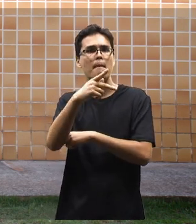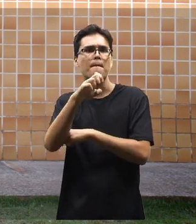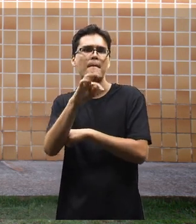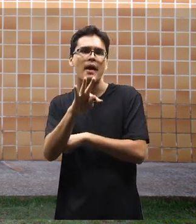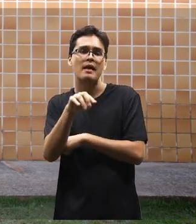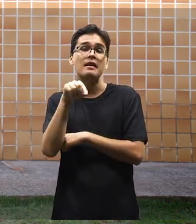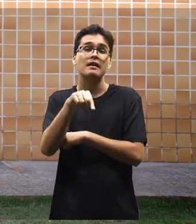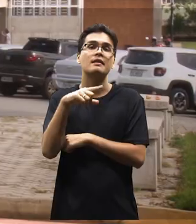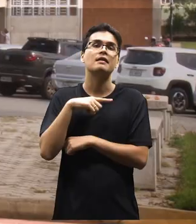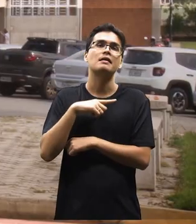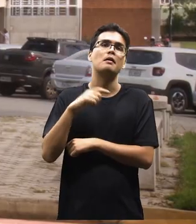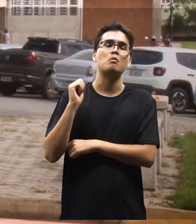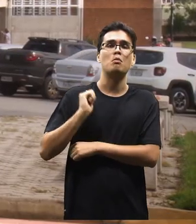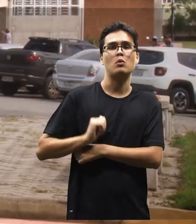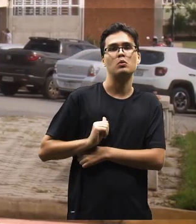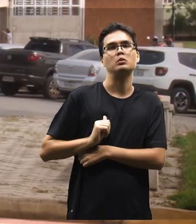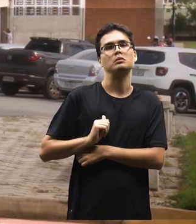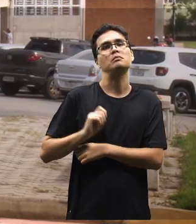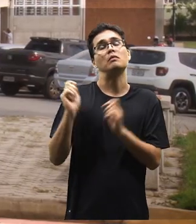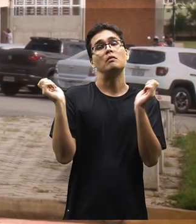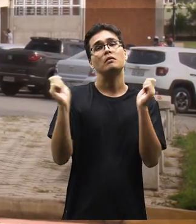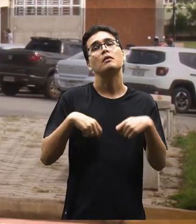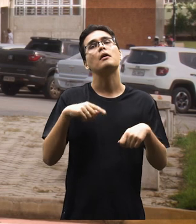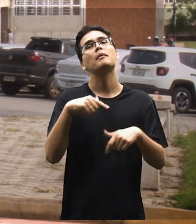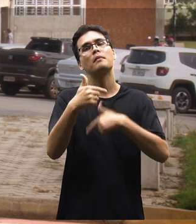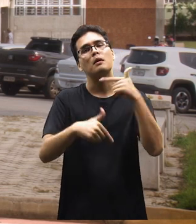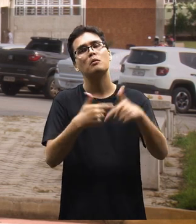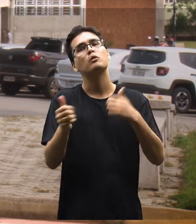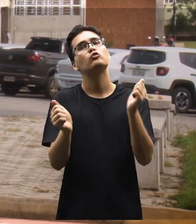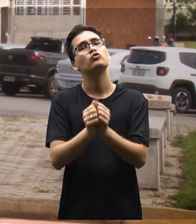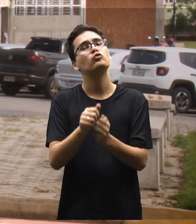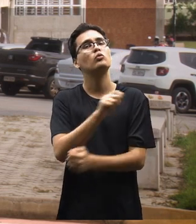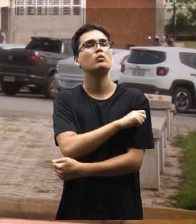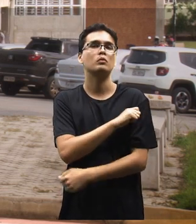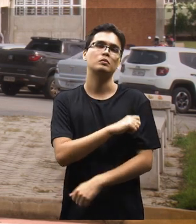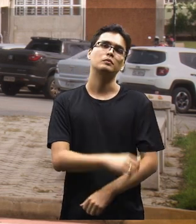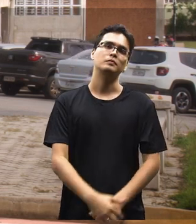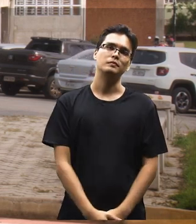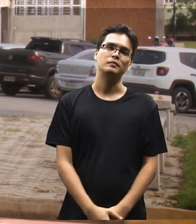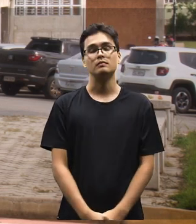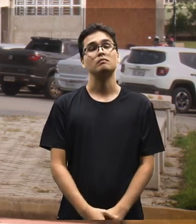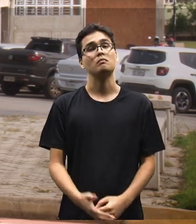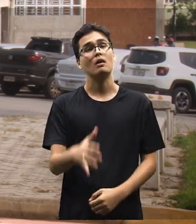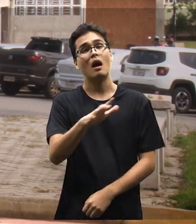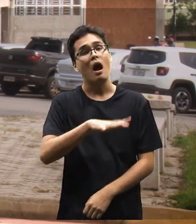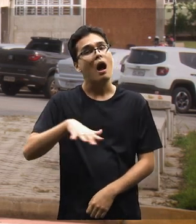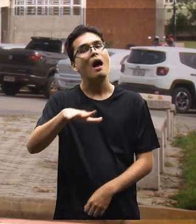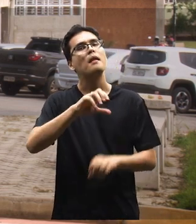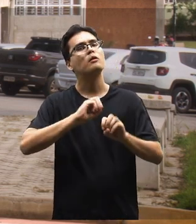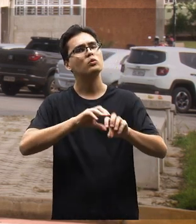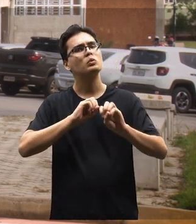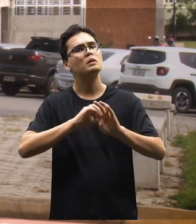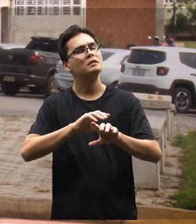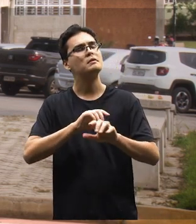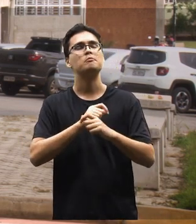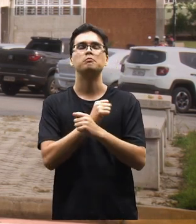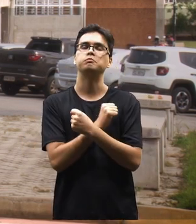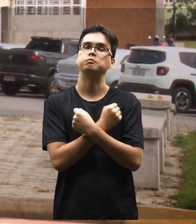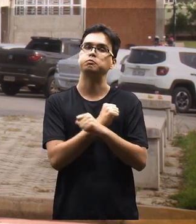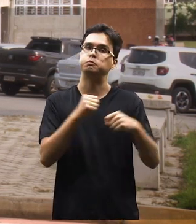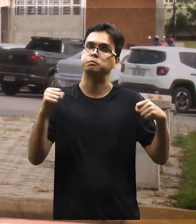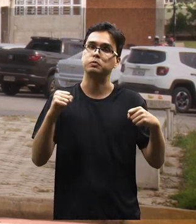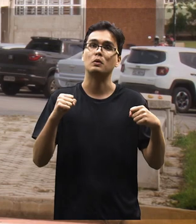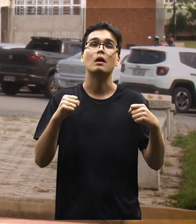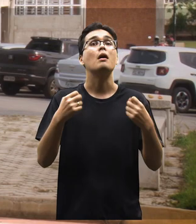também abriga bolsistas, onde a gente tem essa possibilidade de estar trabalhando com os estudantes. Então, a área da educação é muito